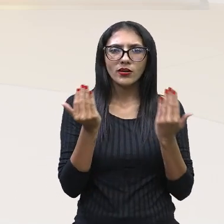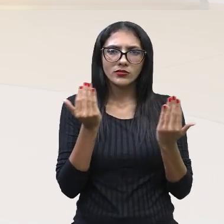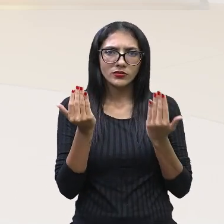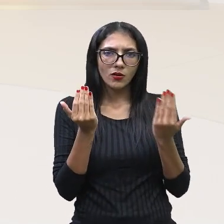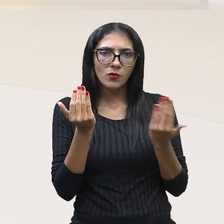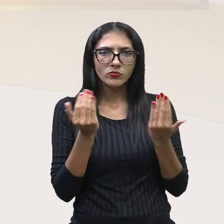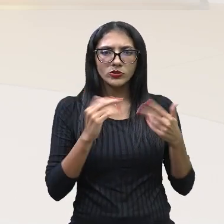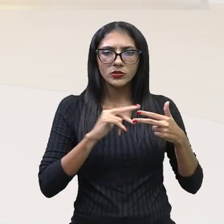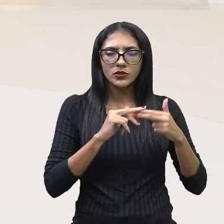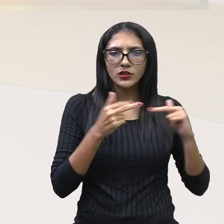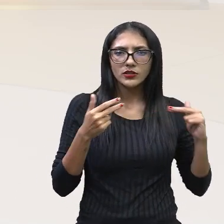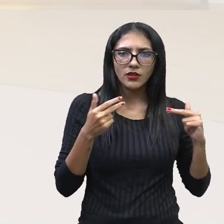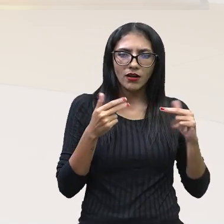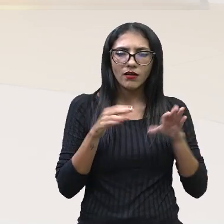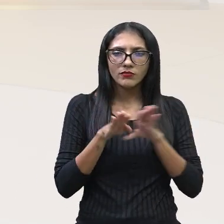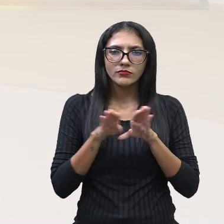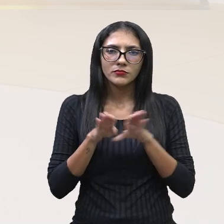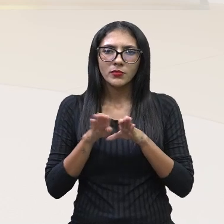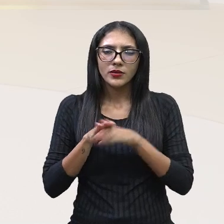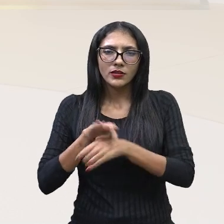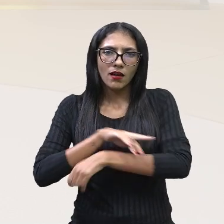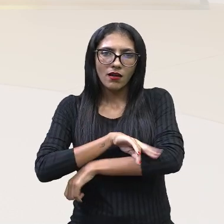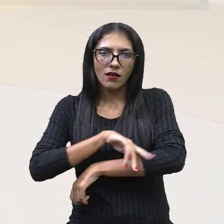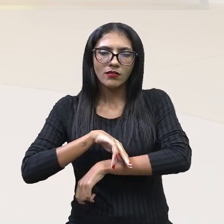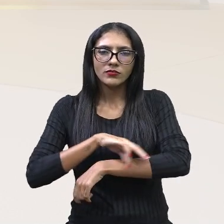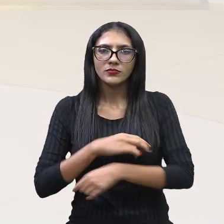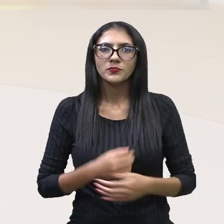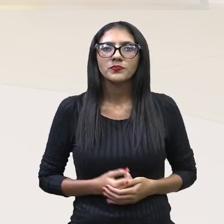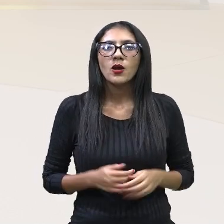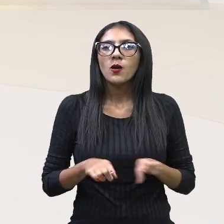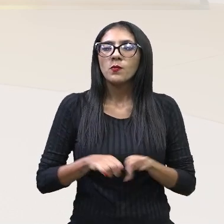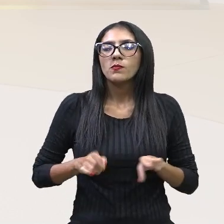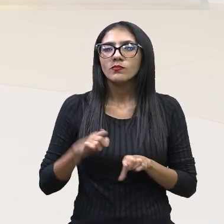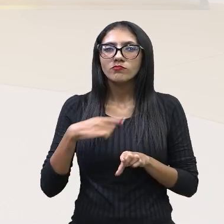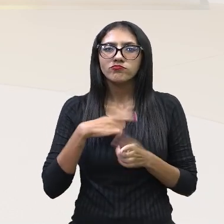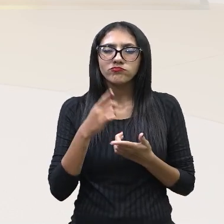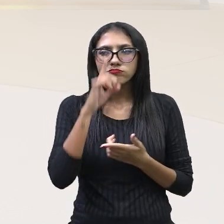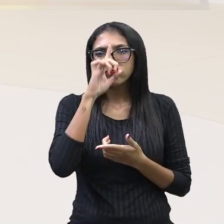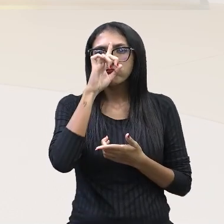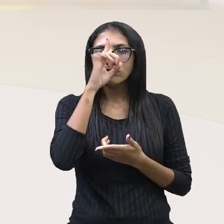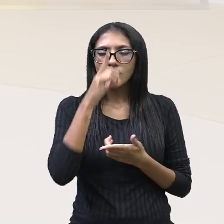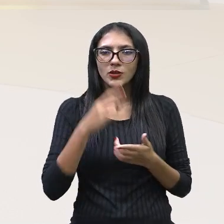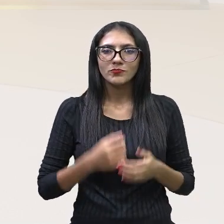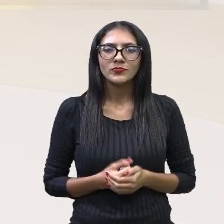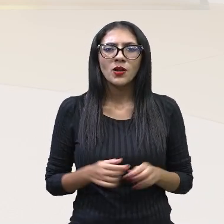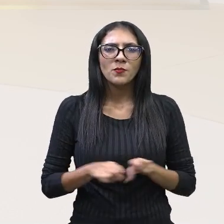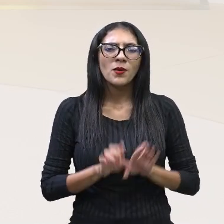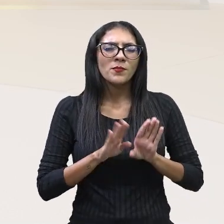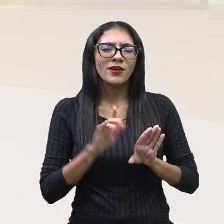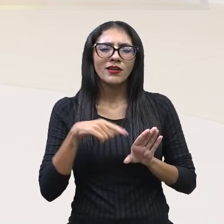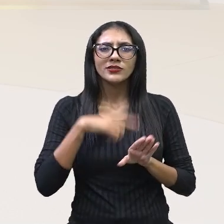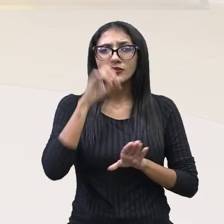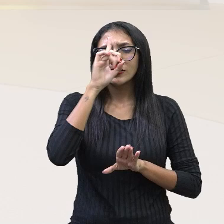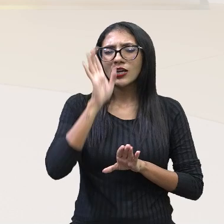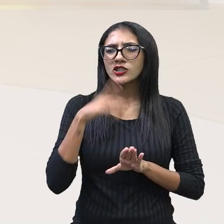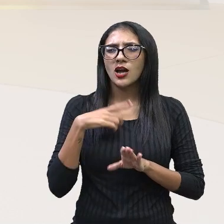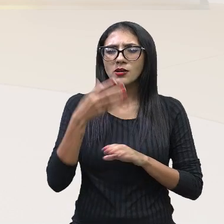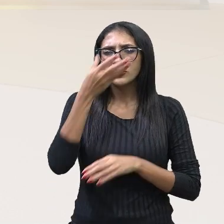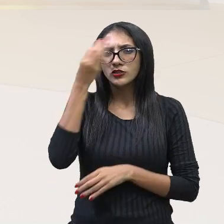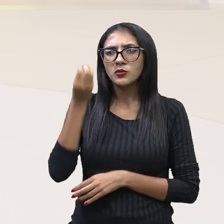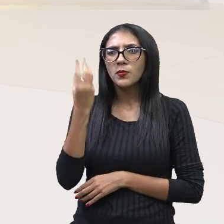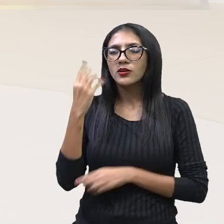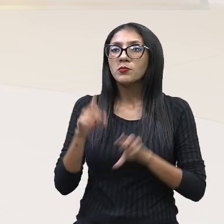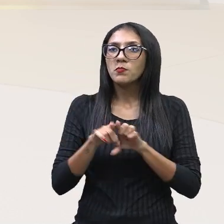Entender esses determinismos é importante, porque por mais que sejam ideias, vamos dizer assim, ah não, professor, são ideias que já estão superadas, mas elas